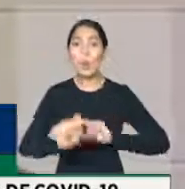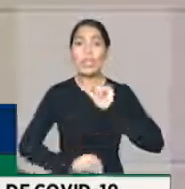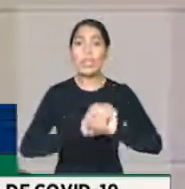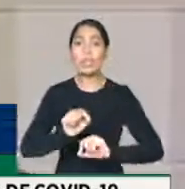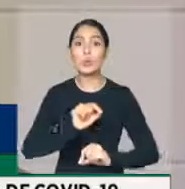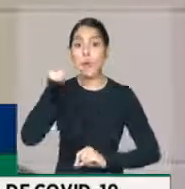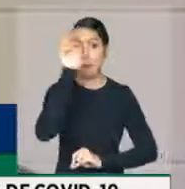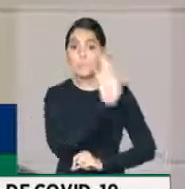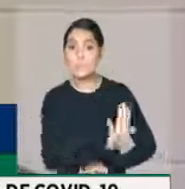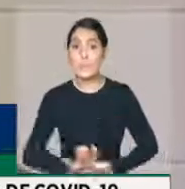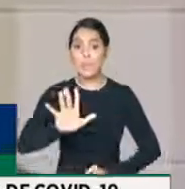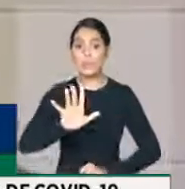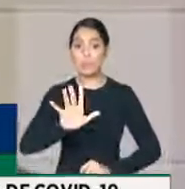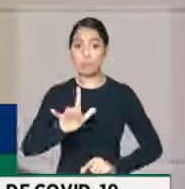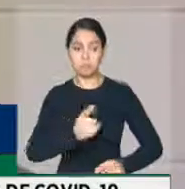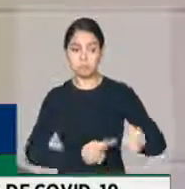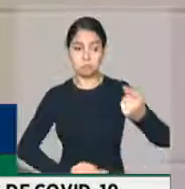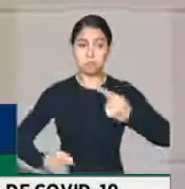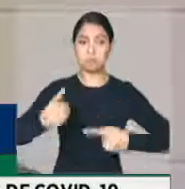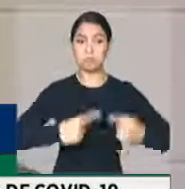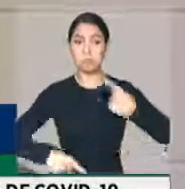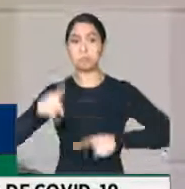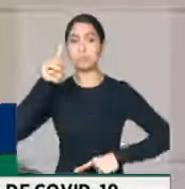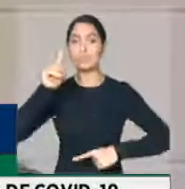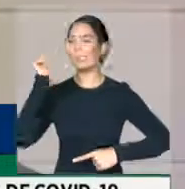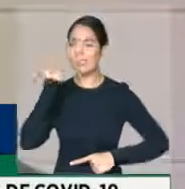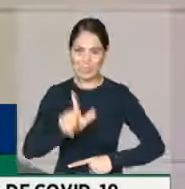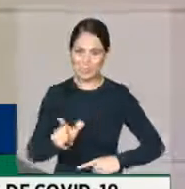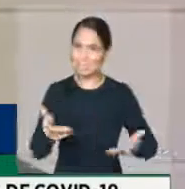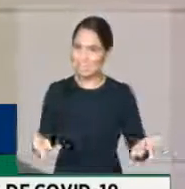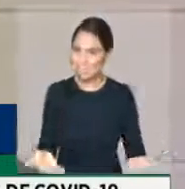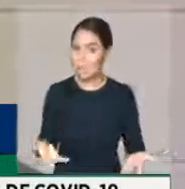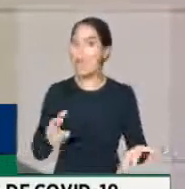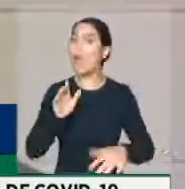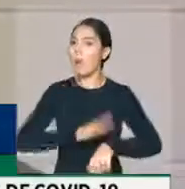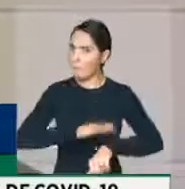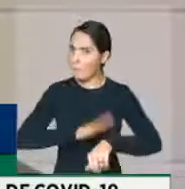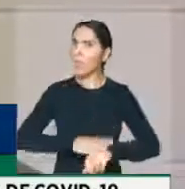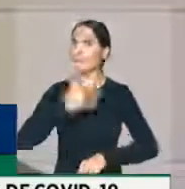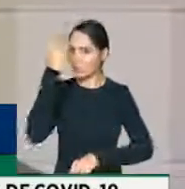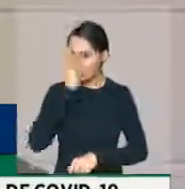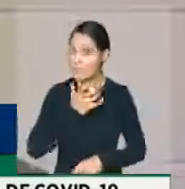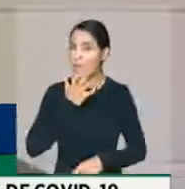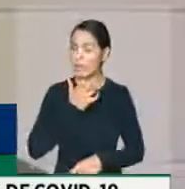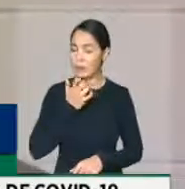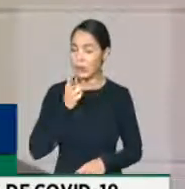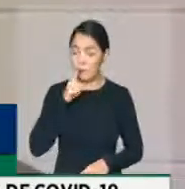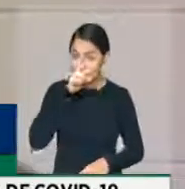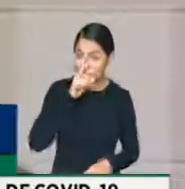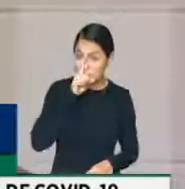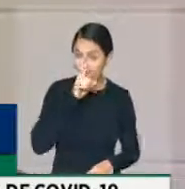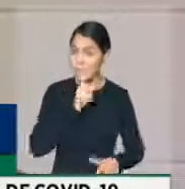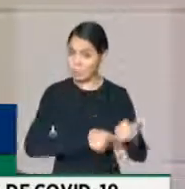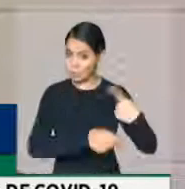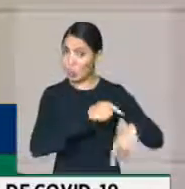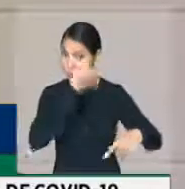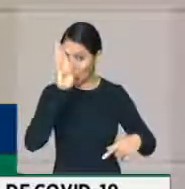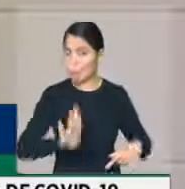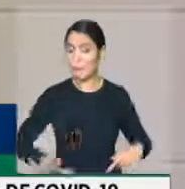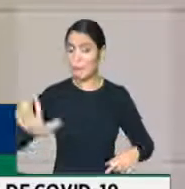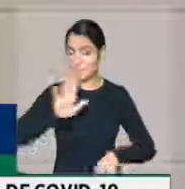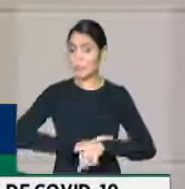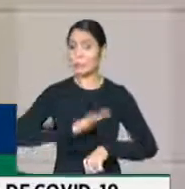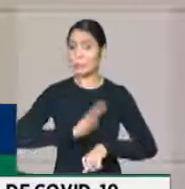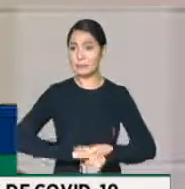sua economia na saída da pandemia. Esse é um risco muito grave, muito sério, é o que pior pode haver na economia brasileira nesse